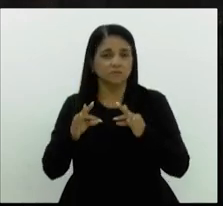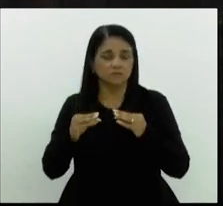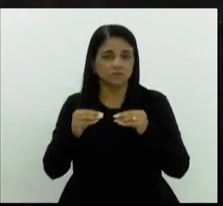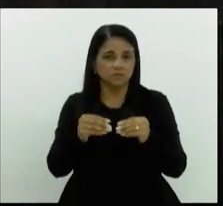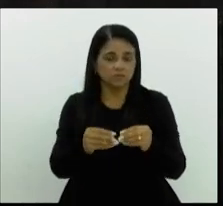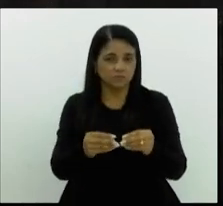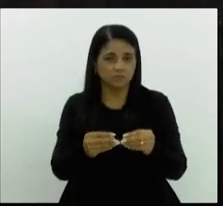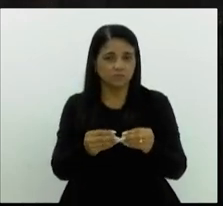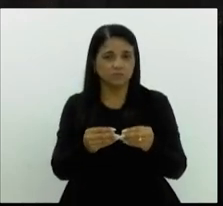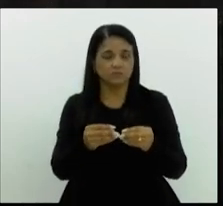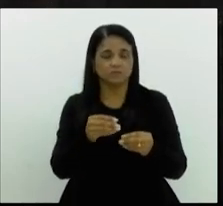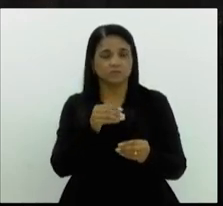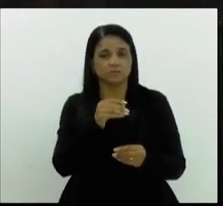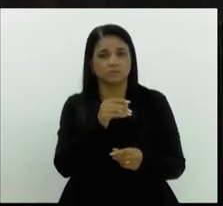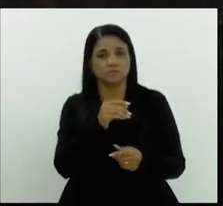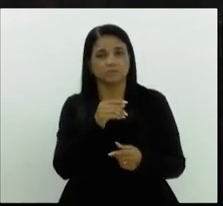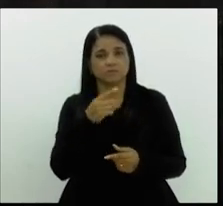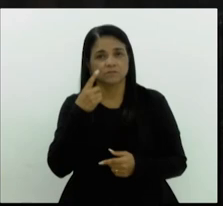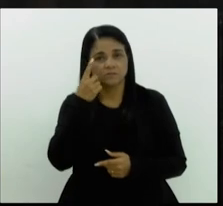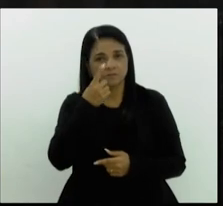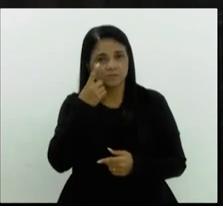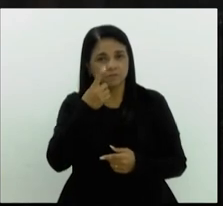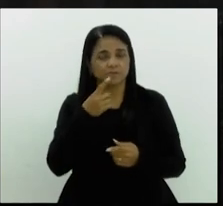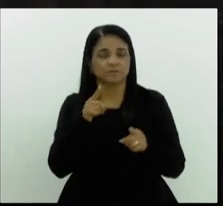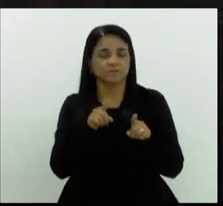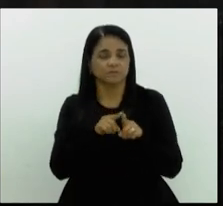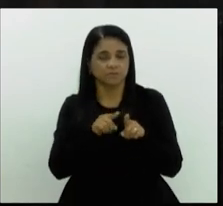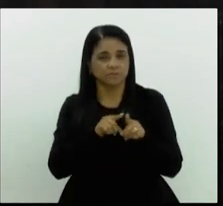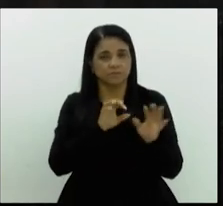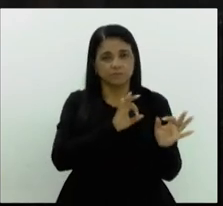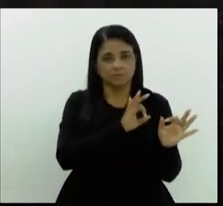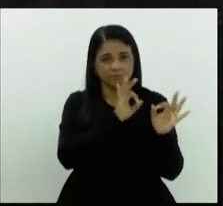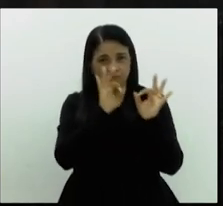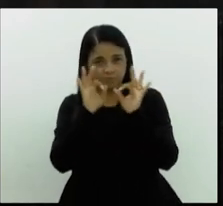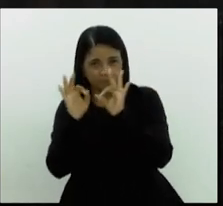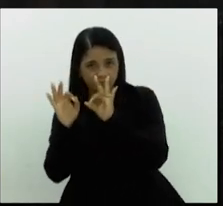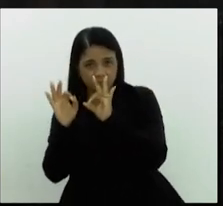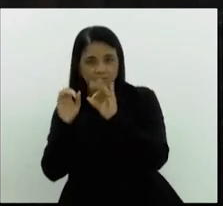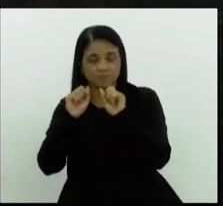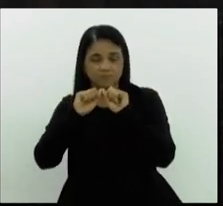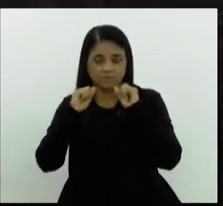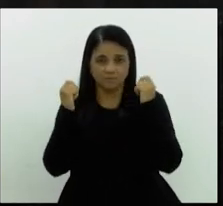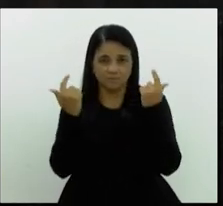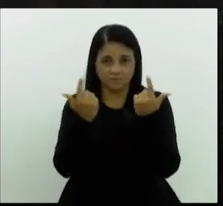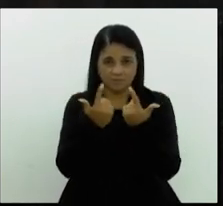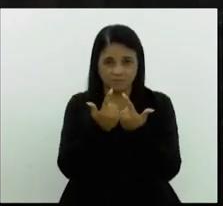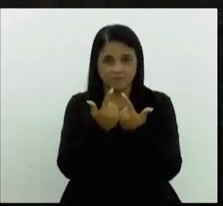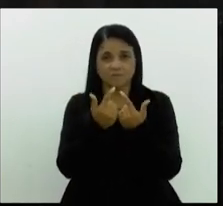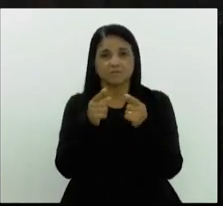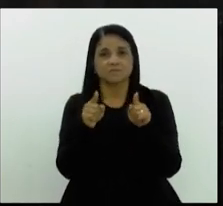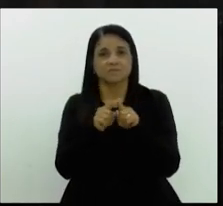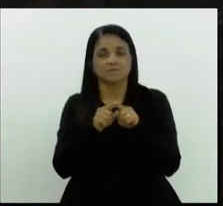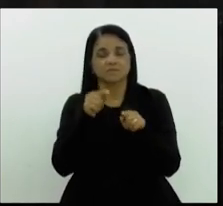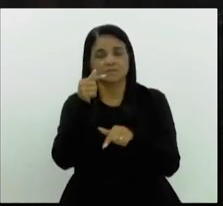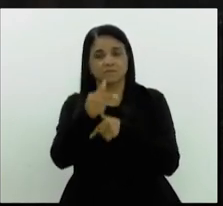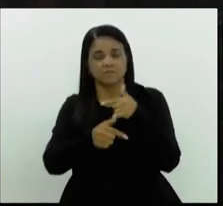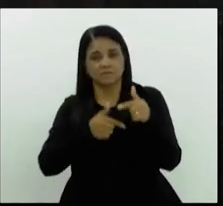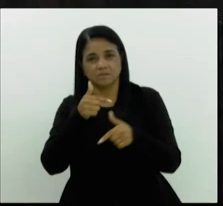aqueles que estão nos acompanhando pela TV Alerje, assim como também os trabalhadores dessa